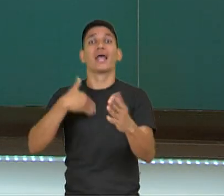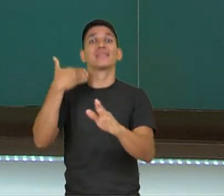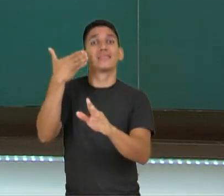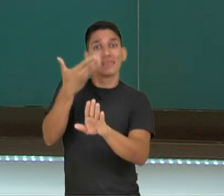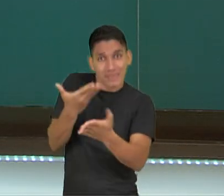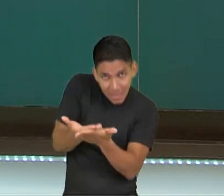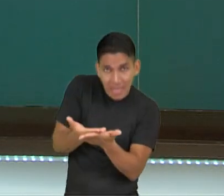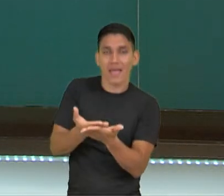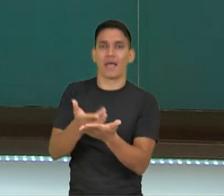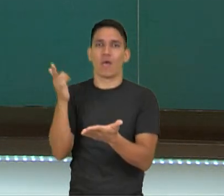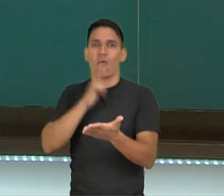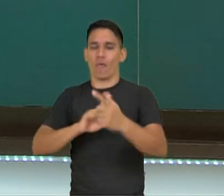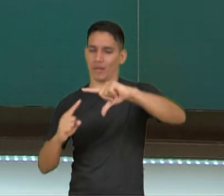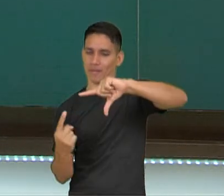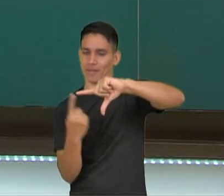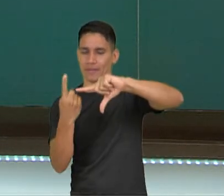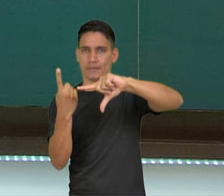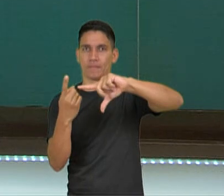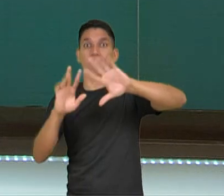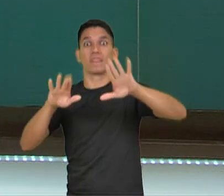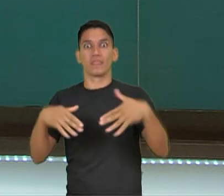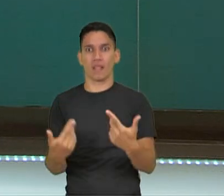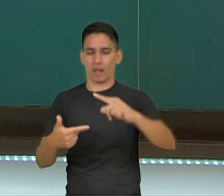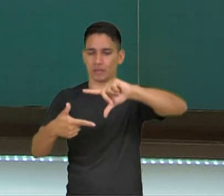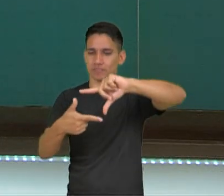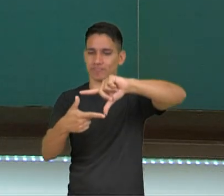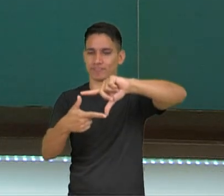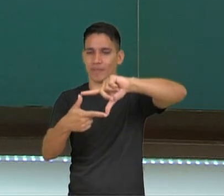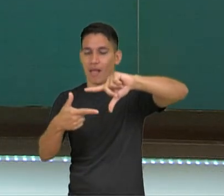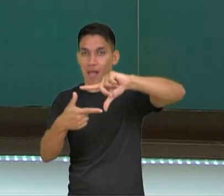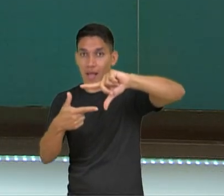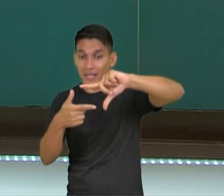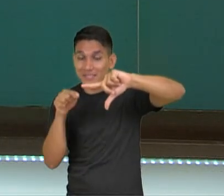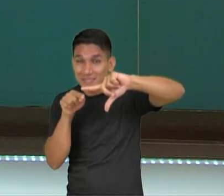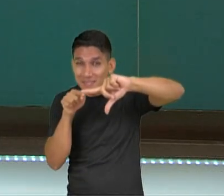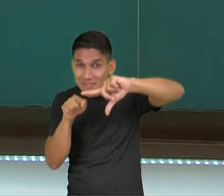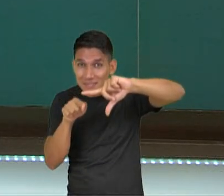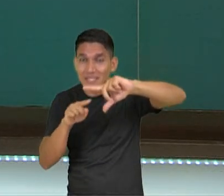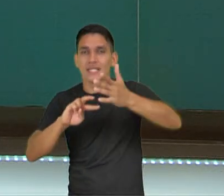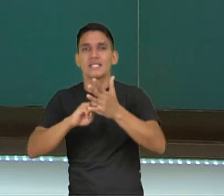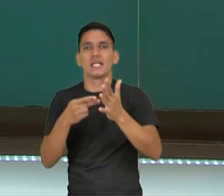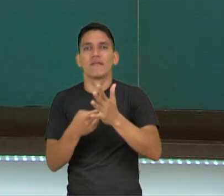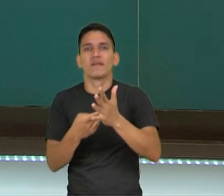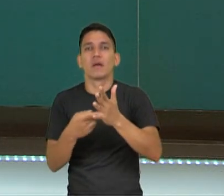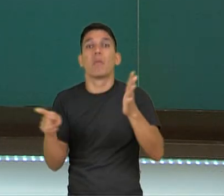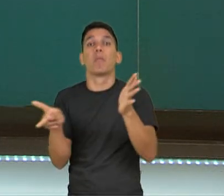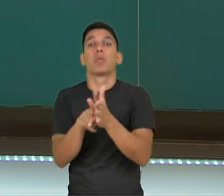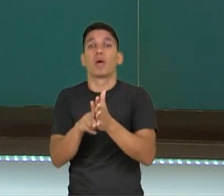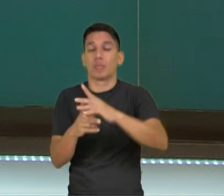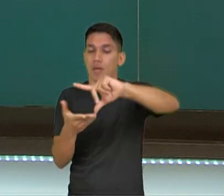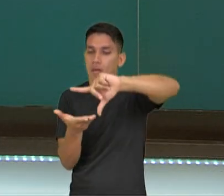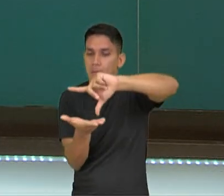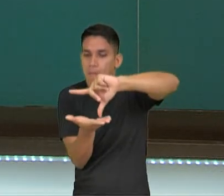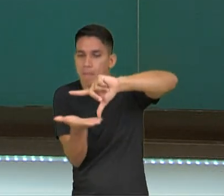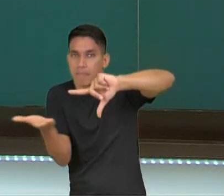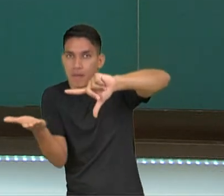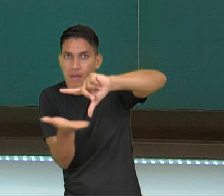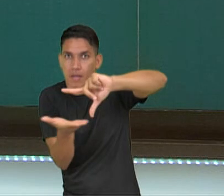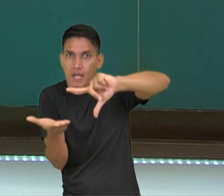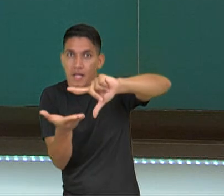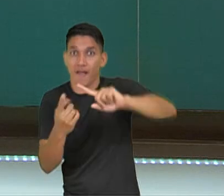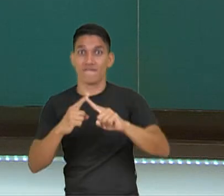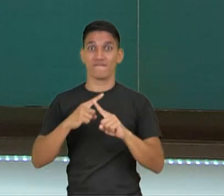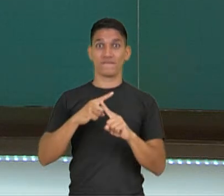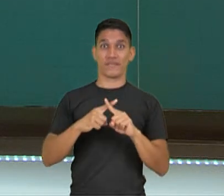vezes? Então, a área do retângulo nada mais é do que a medida do que eu estou considerando como base vezes a